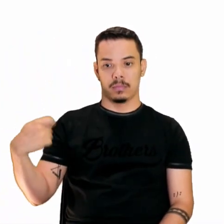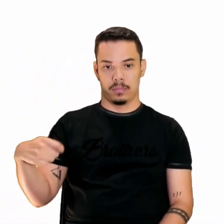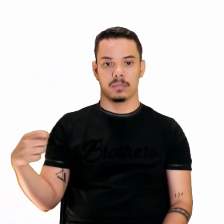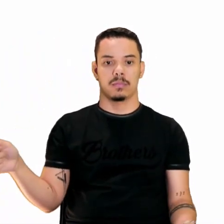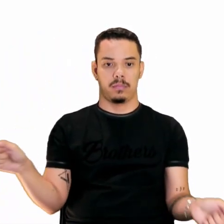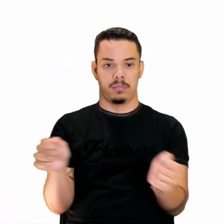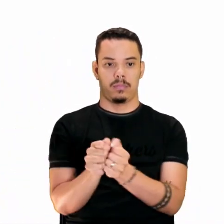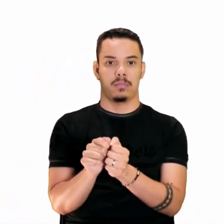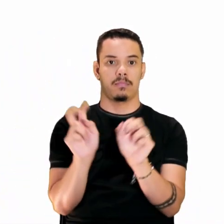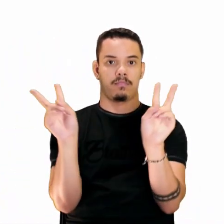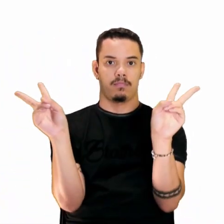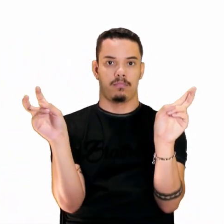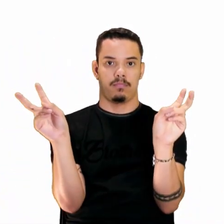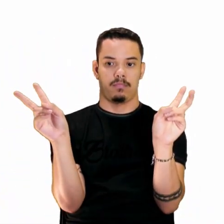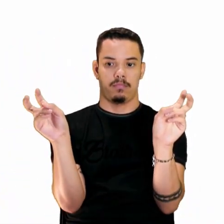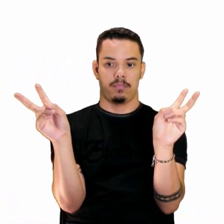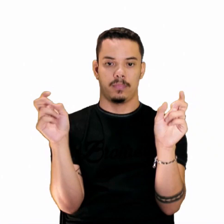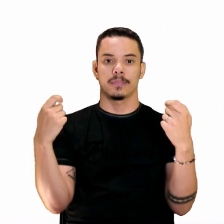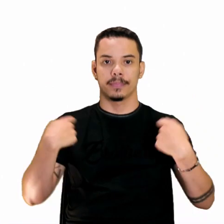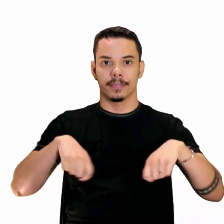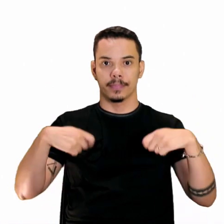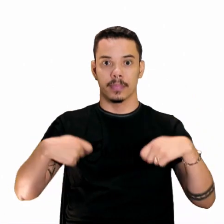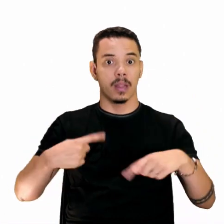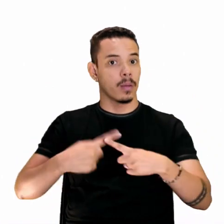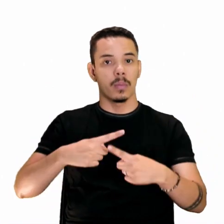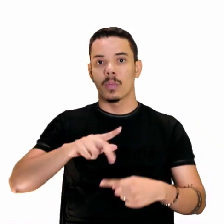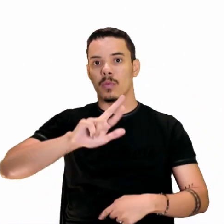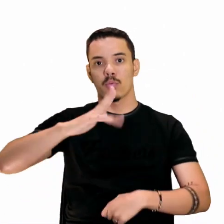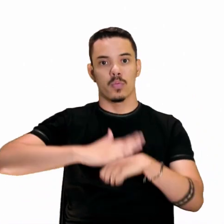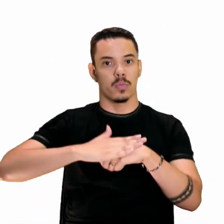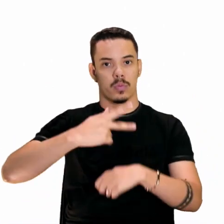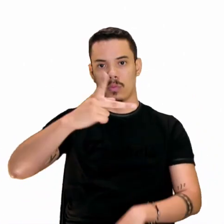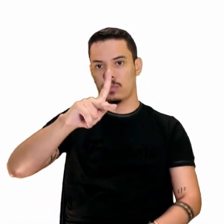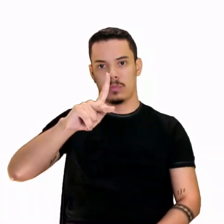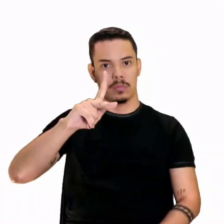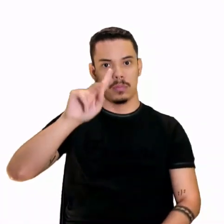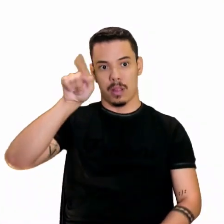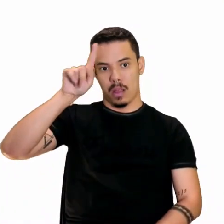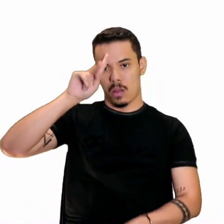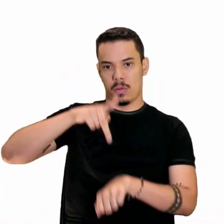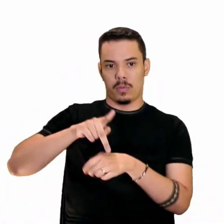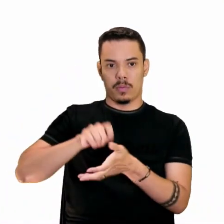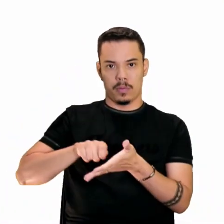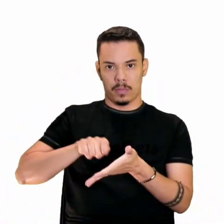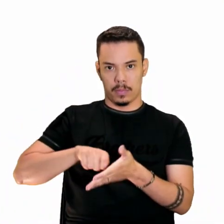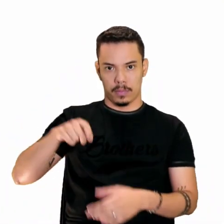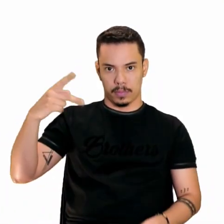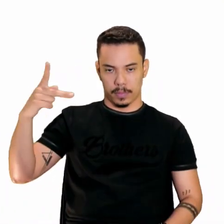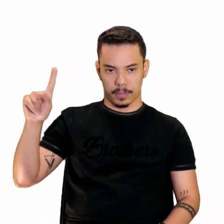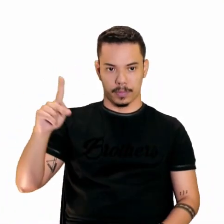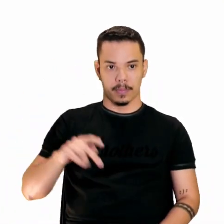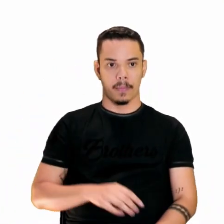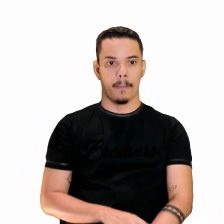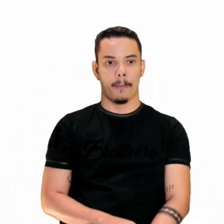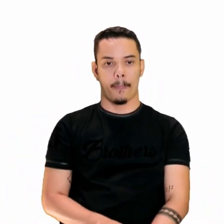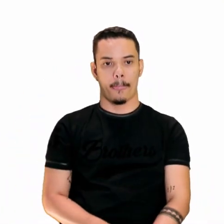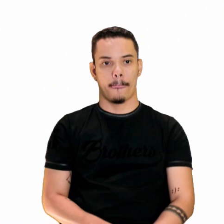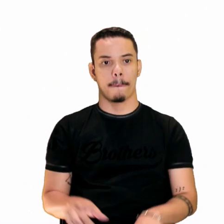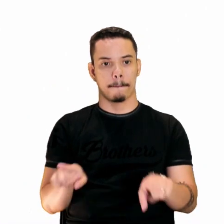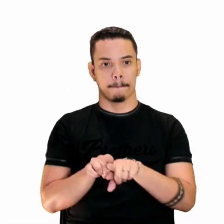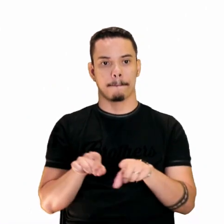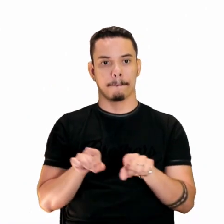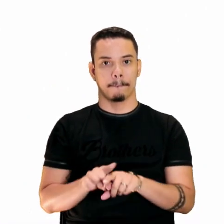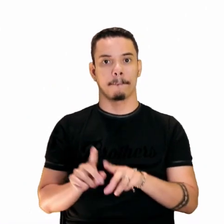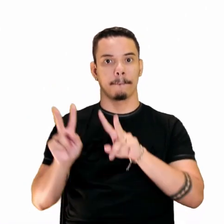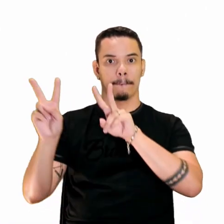entre aspas, ok? Porque não é a sua fala. Beleza? Bem, outro tipo é a